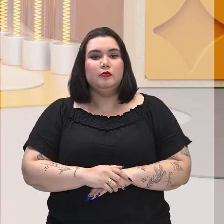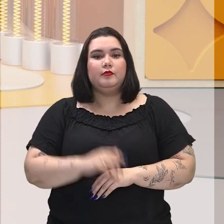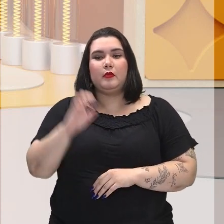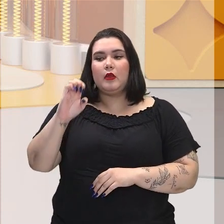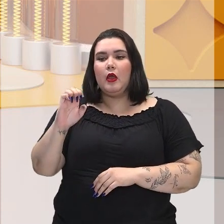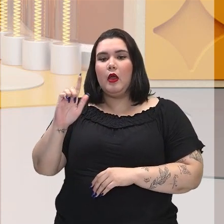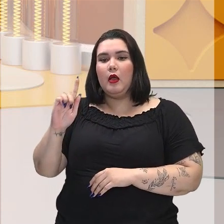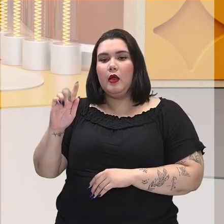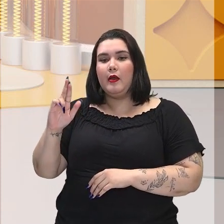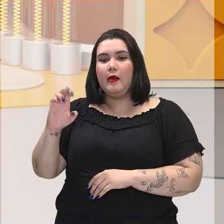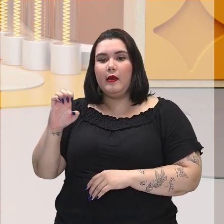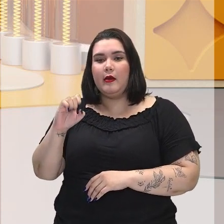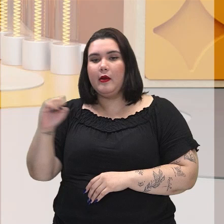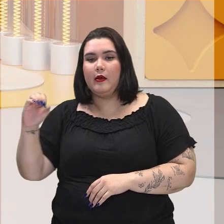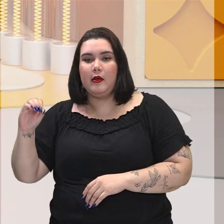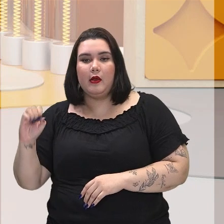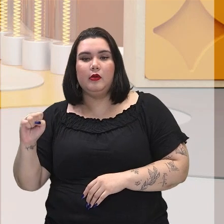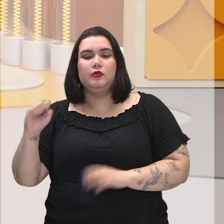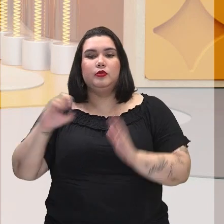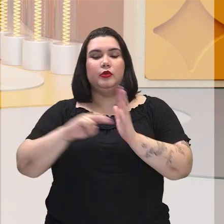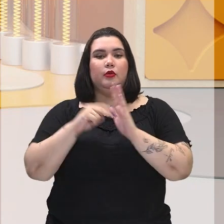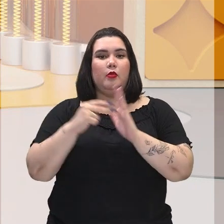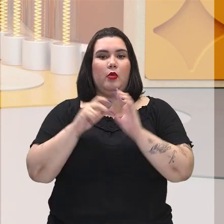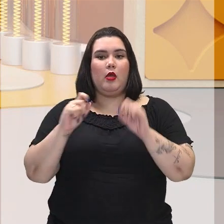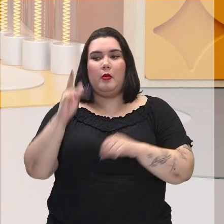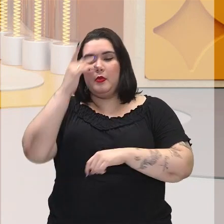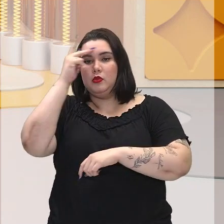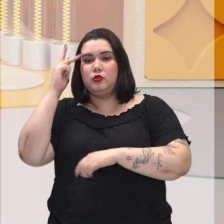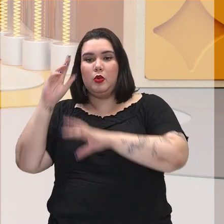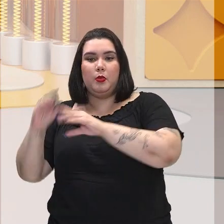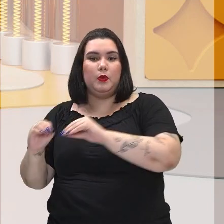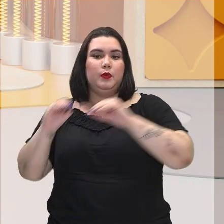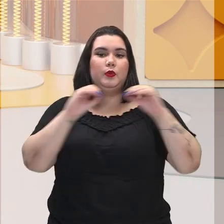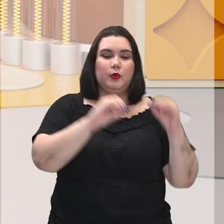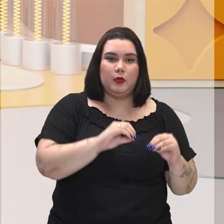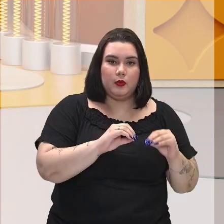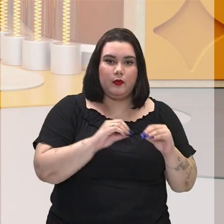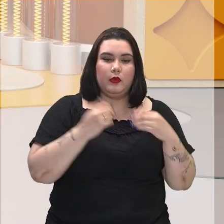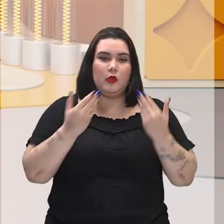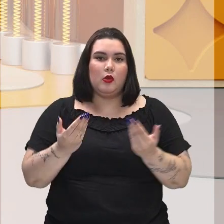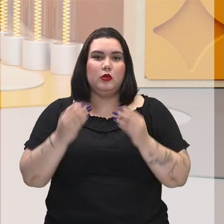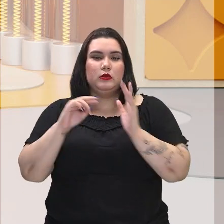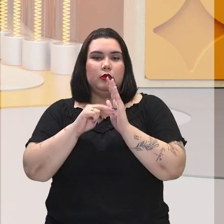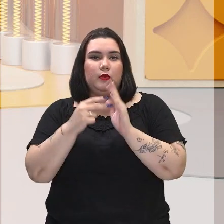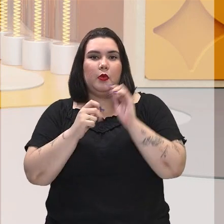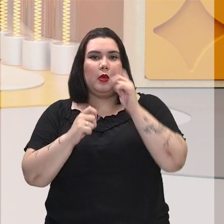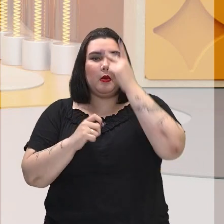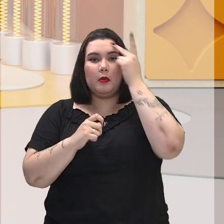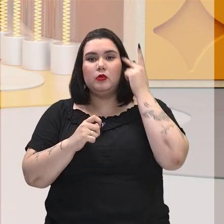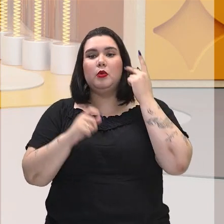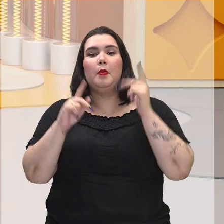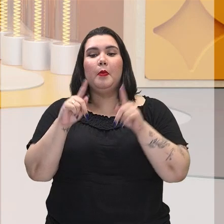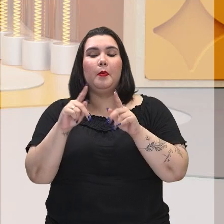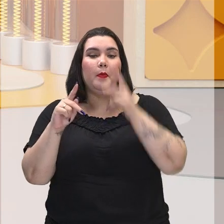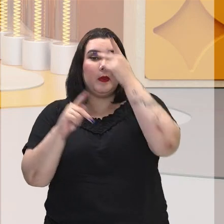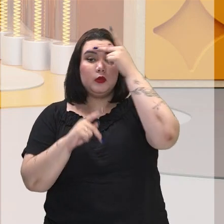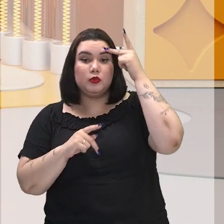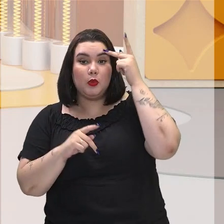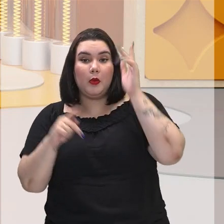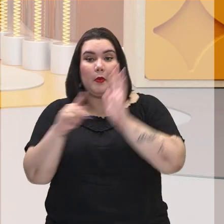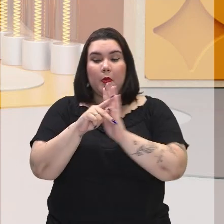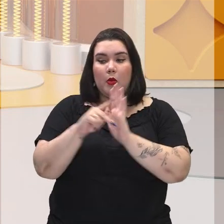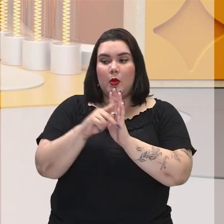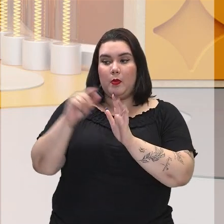alguém que saiu de algum lugar para outro. Nesse caso, estamos falando das pessoas egressas da escravidão, quem deixou de ser